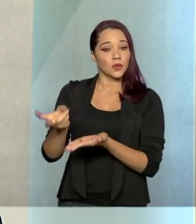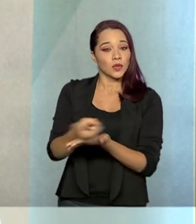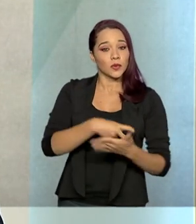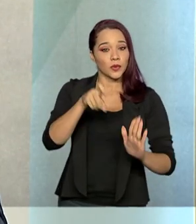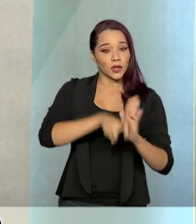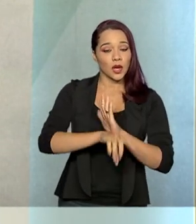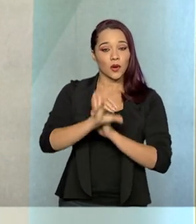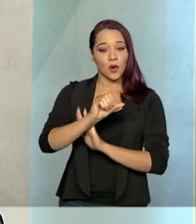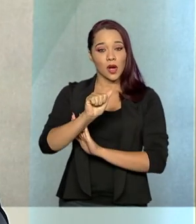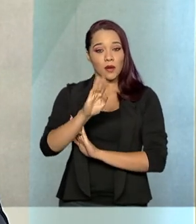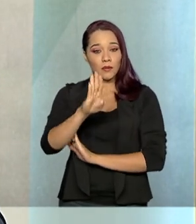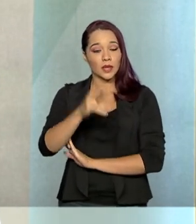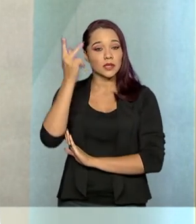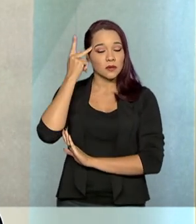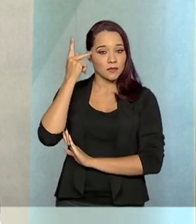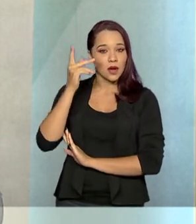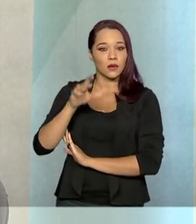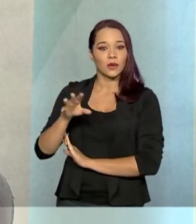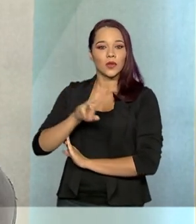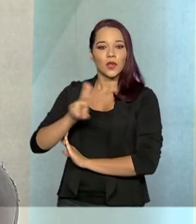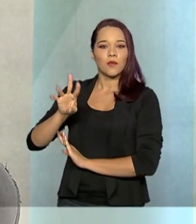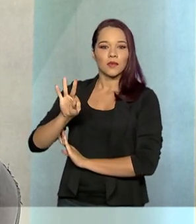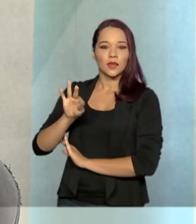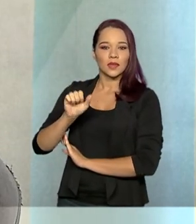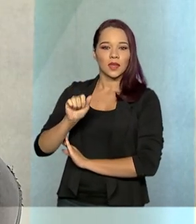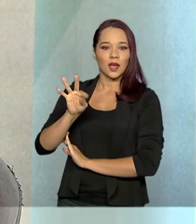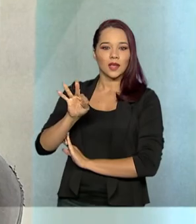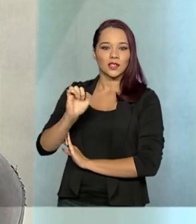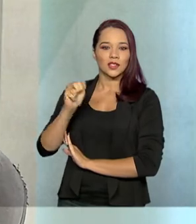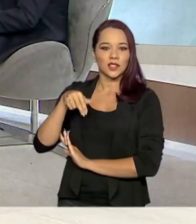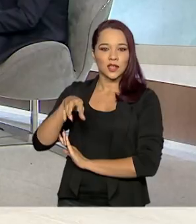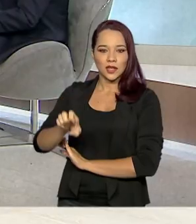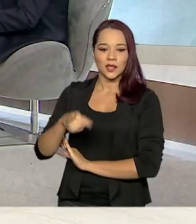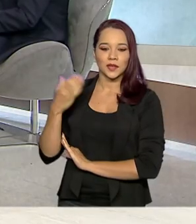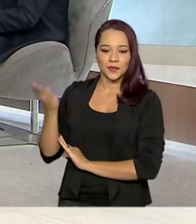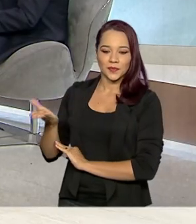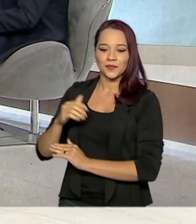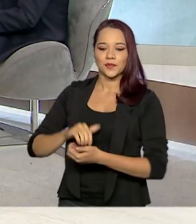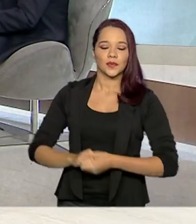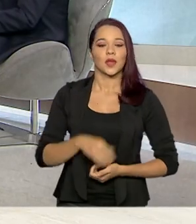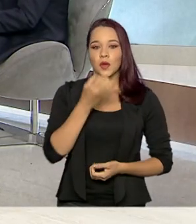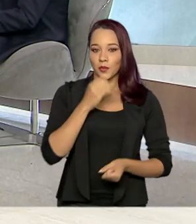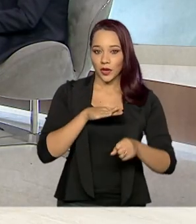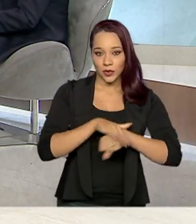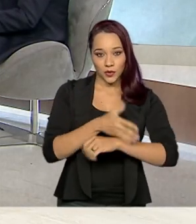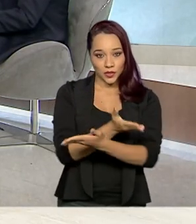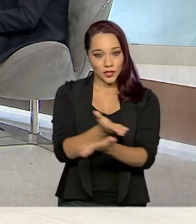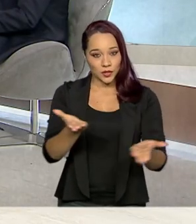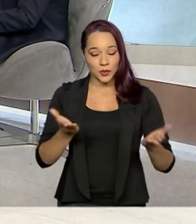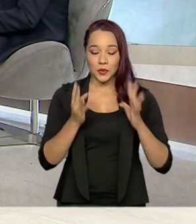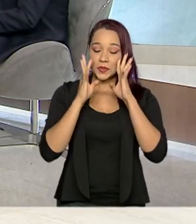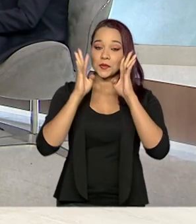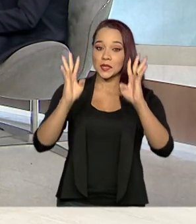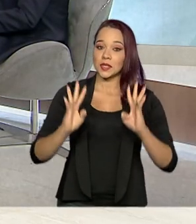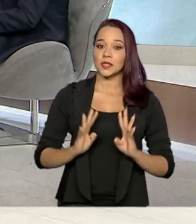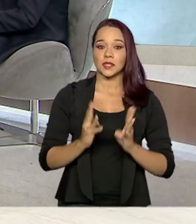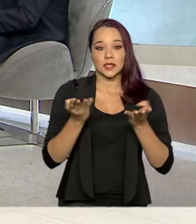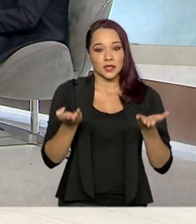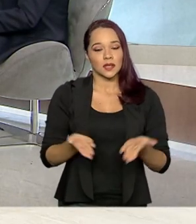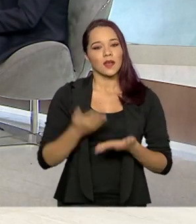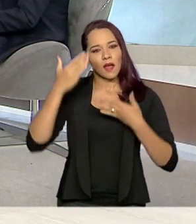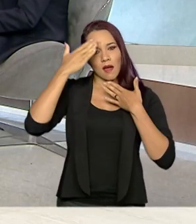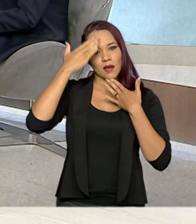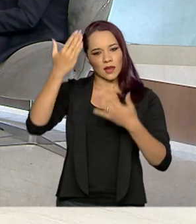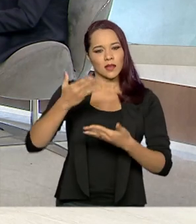OAB de São Paulo, Tatiane Piscitelli. Boa noite, Tatiane. Muito boa noite a todos e a todas que nos assistem. Eu